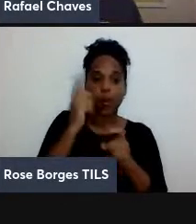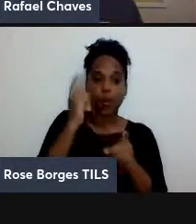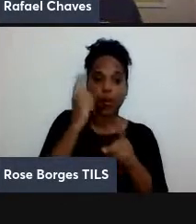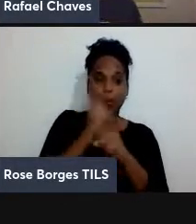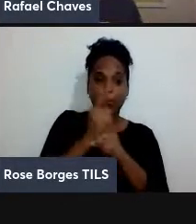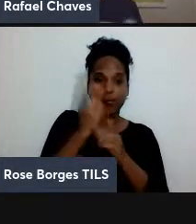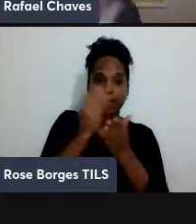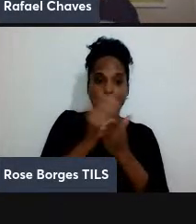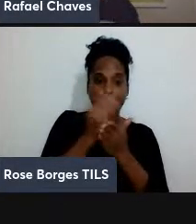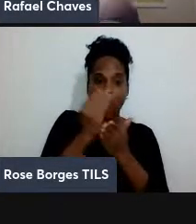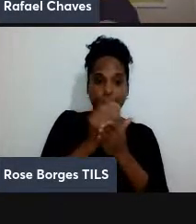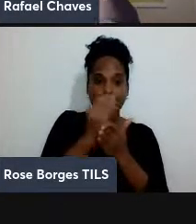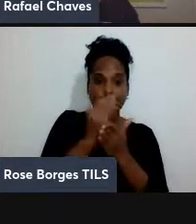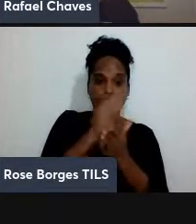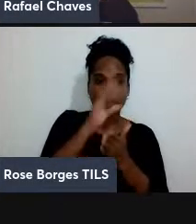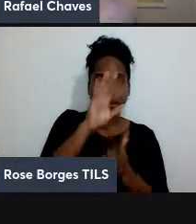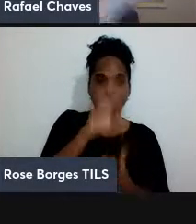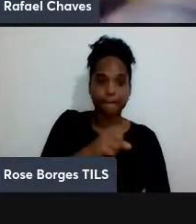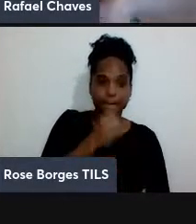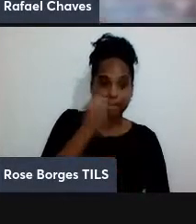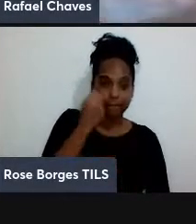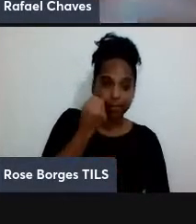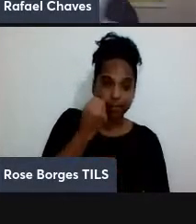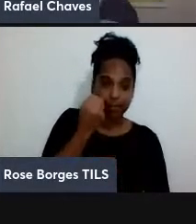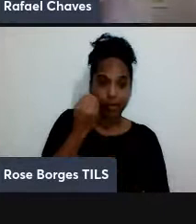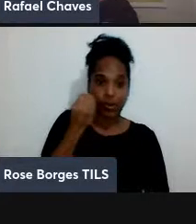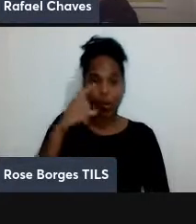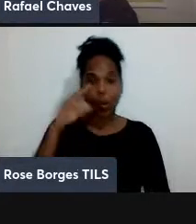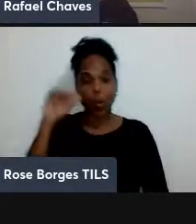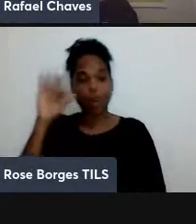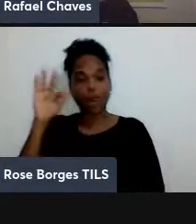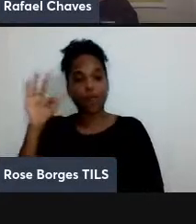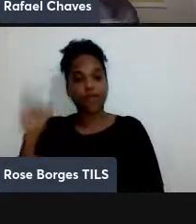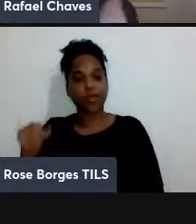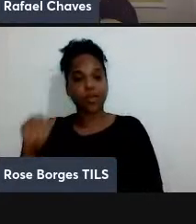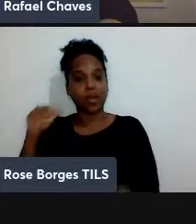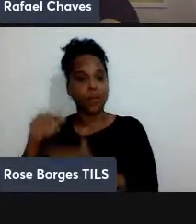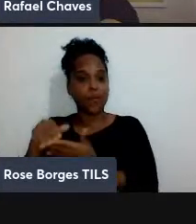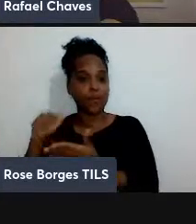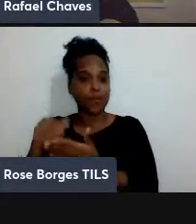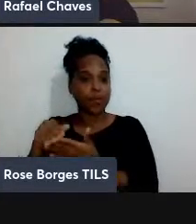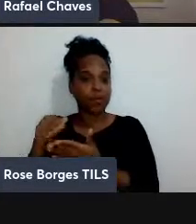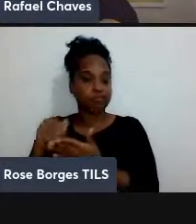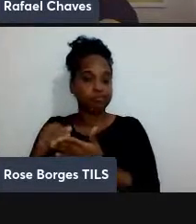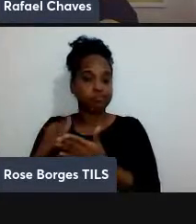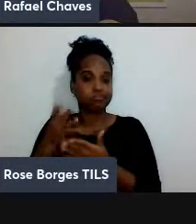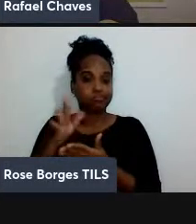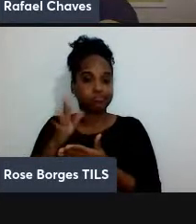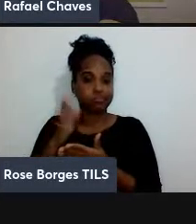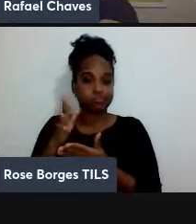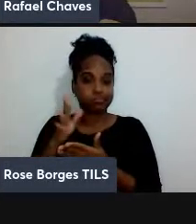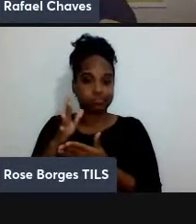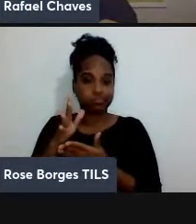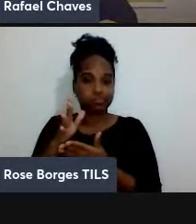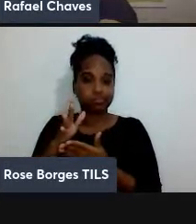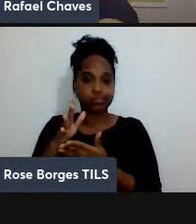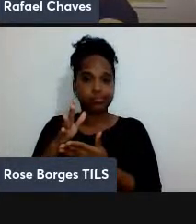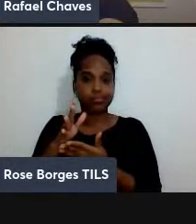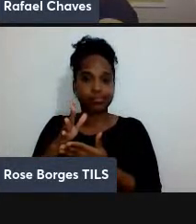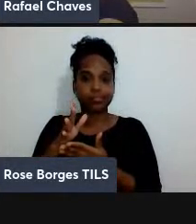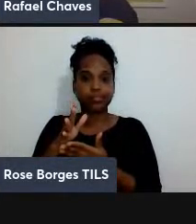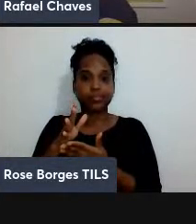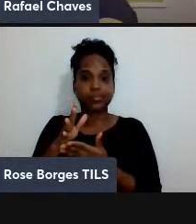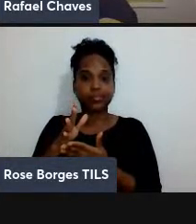de primeira no pior dos casos eu vou encontrar o livro lá no final debaixo dessa pilha toda na média eu vou precisar fazer aqui um número de buscas